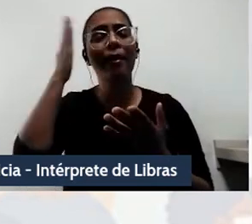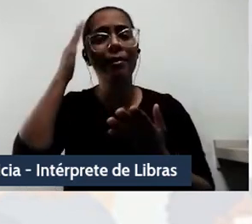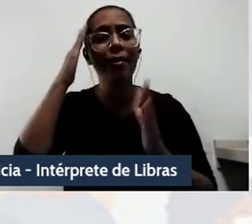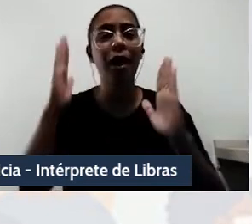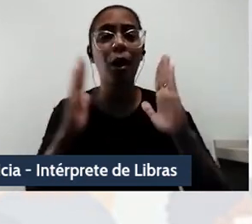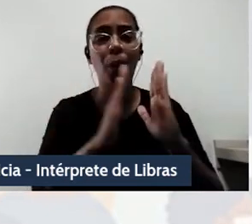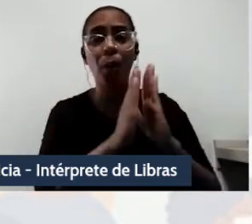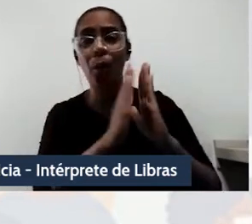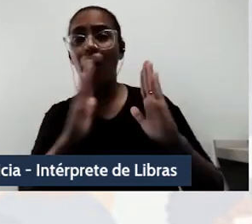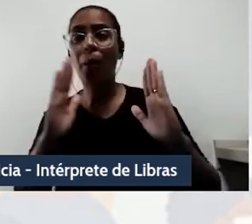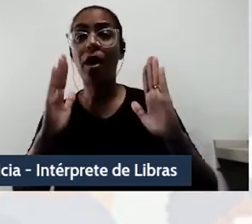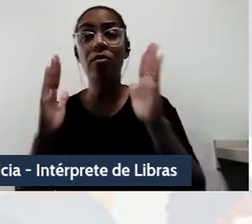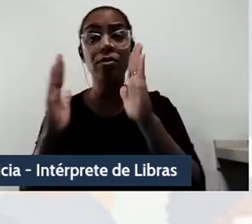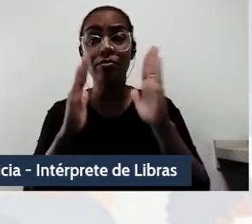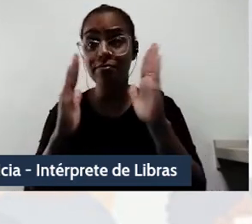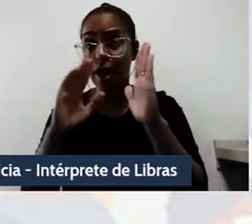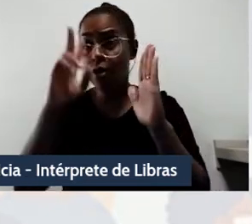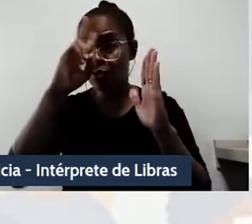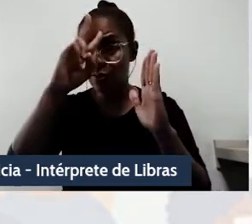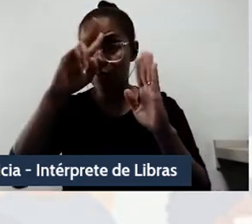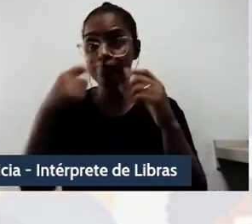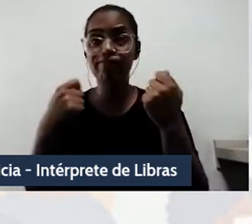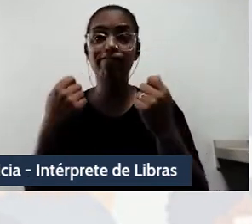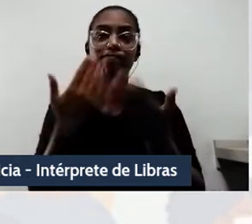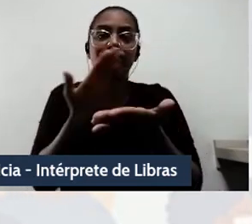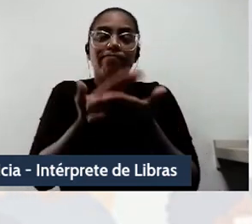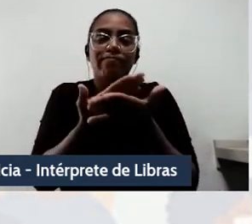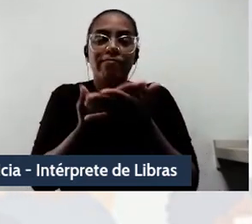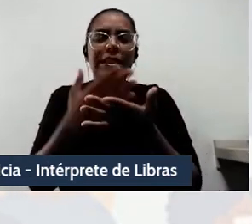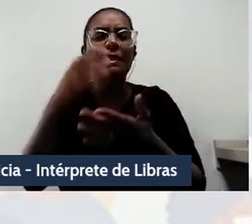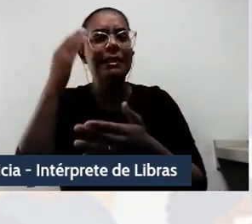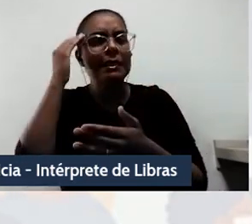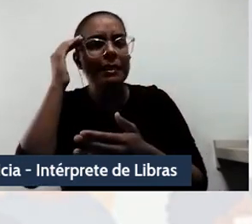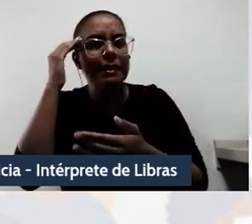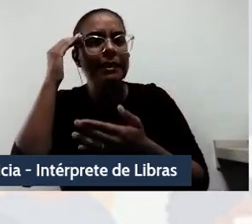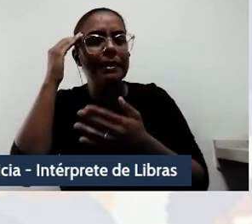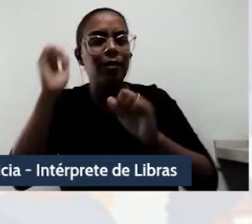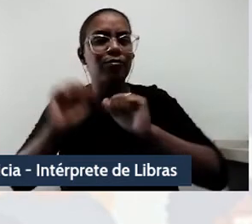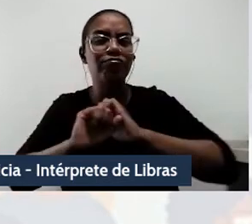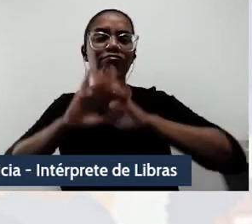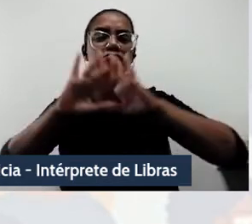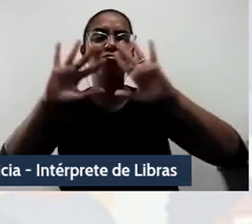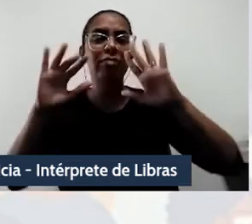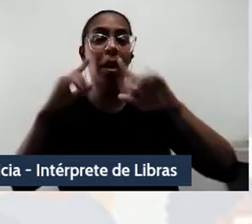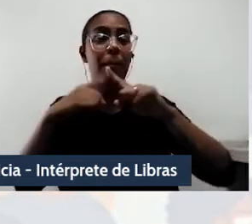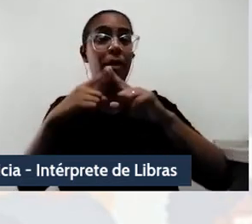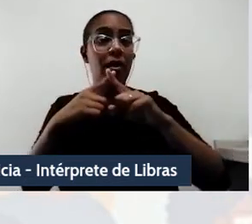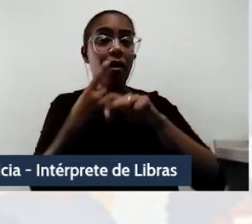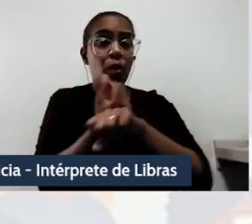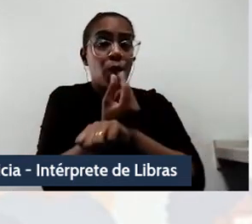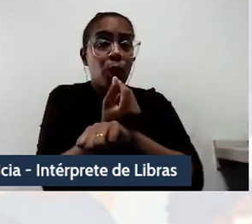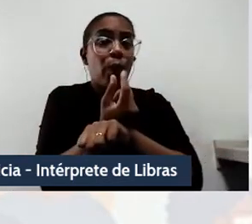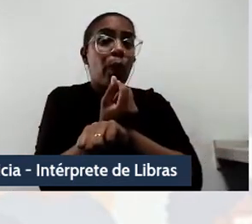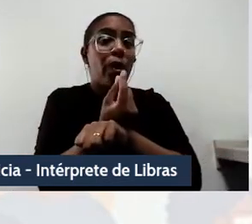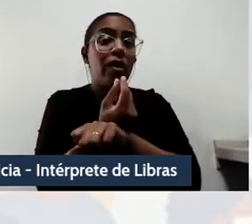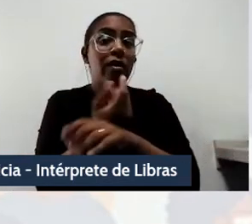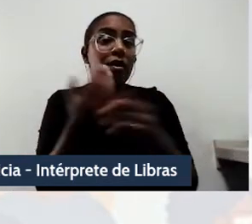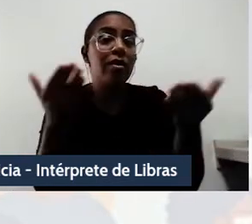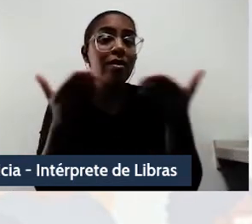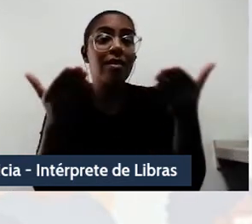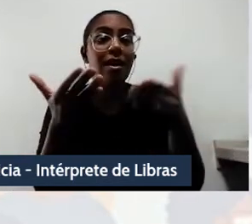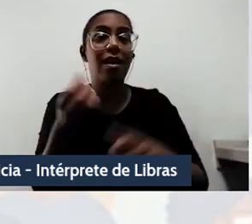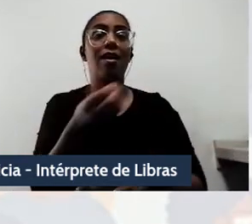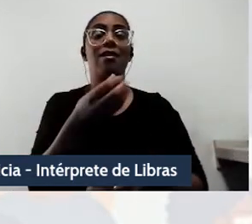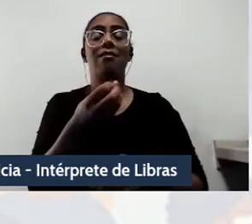inseridos, além de uma busca por superação do paradigma capitalista moderno que desumaniza e submete pessoas e